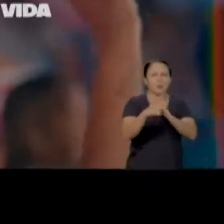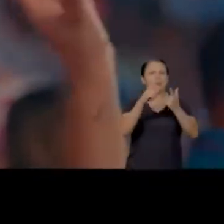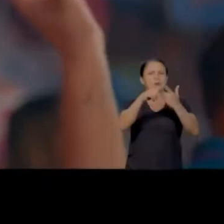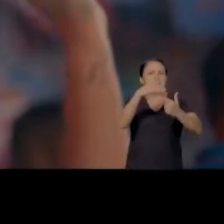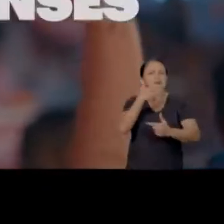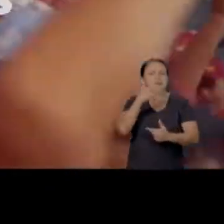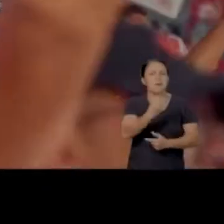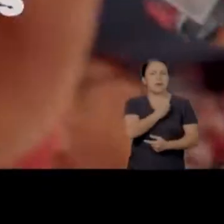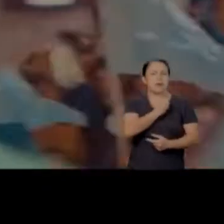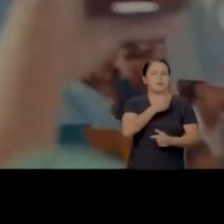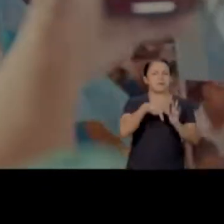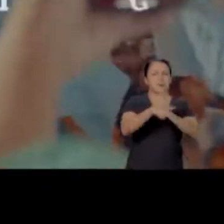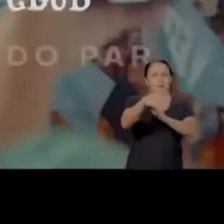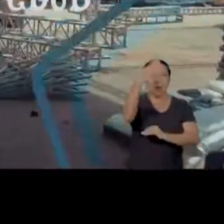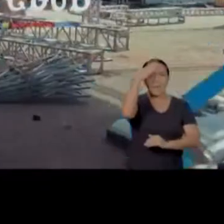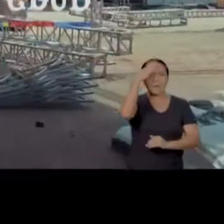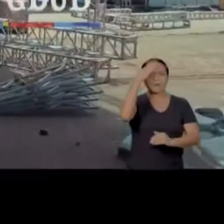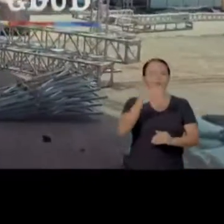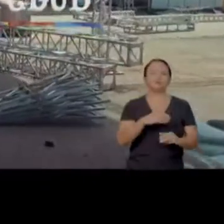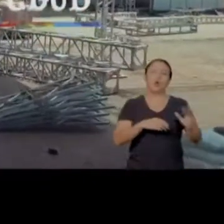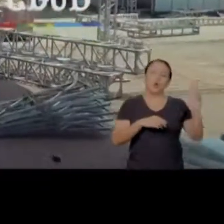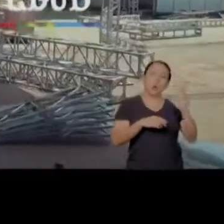melhorando a vida dos paraenses.